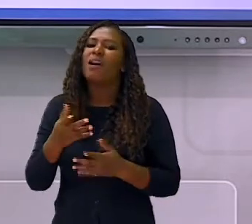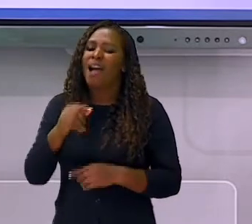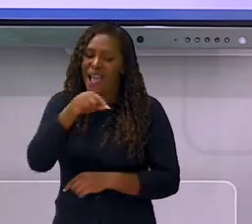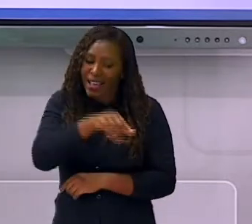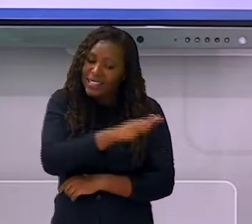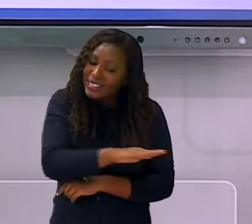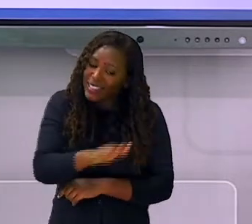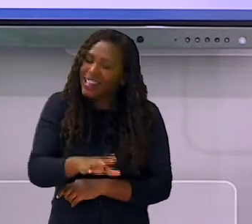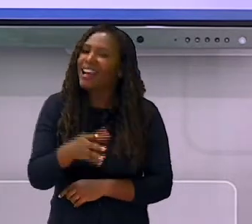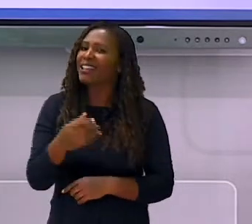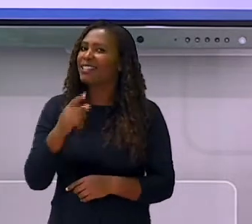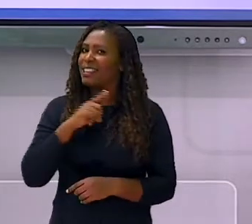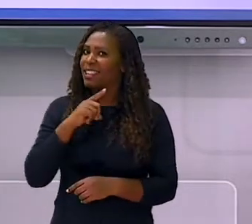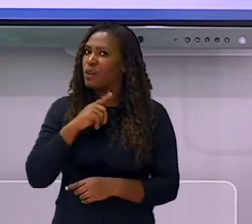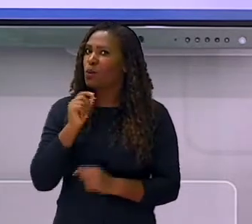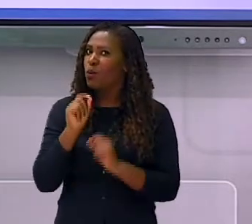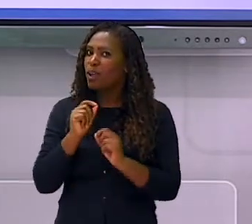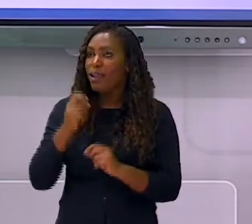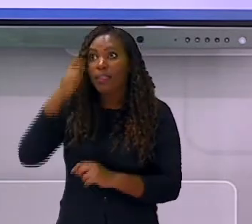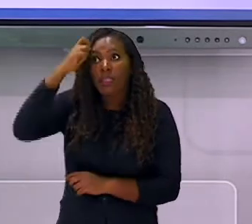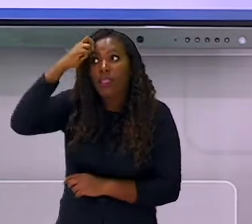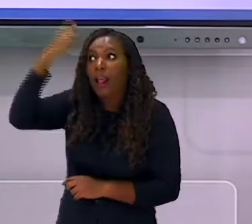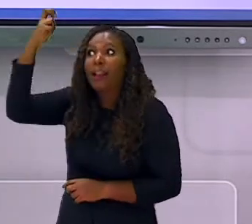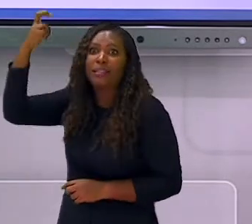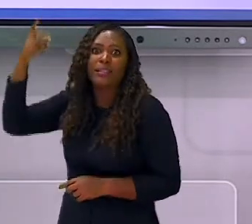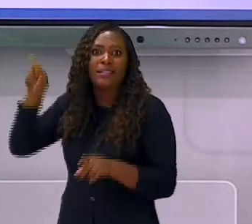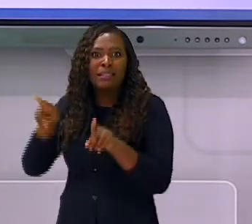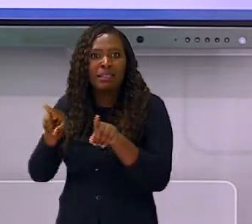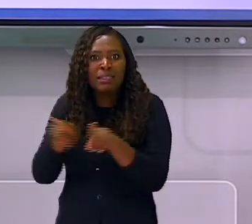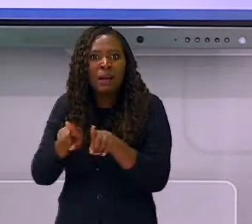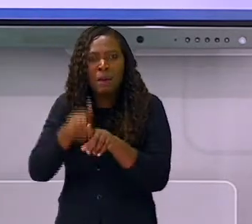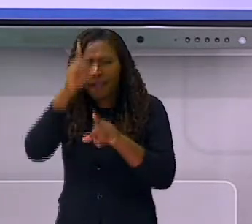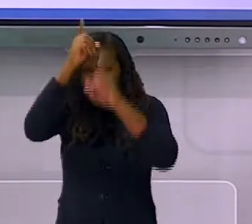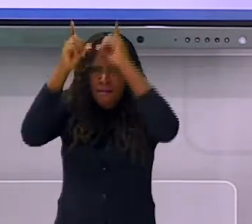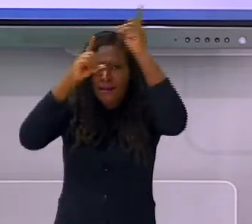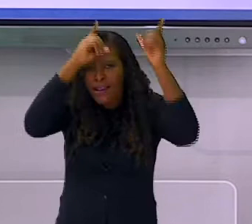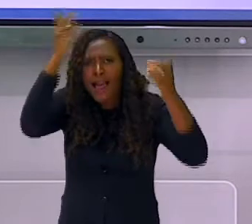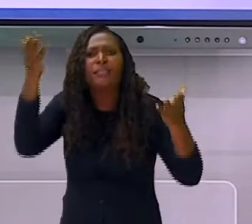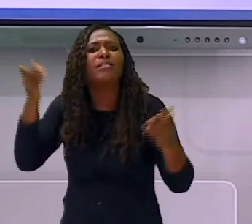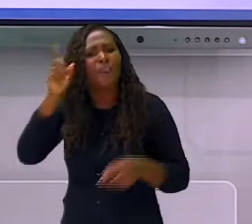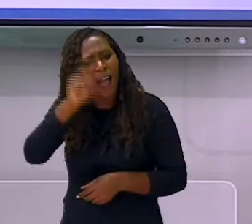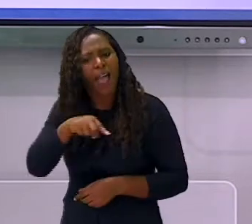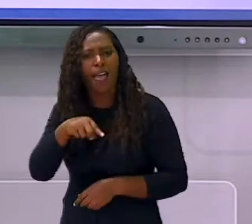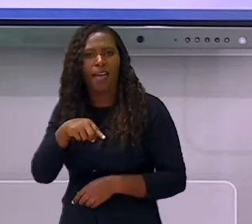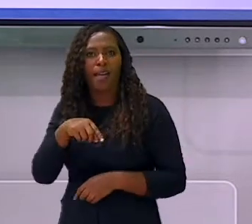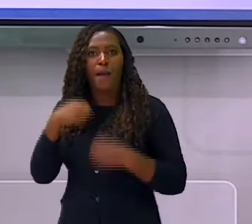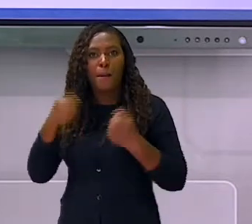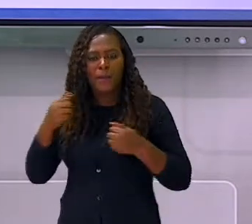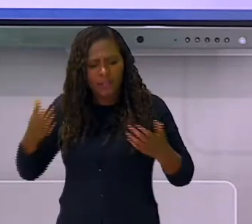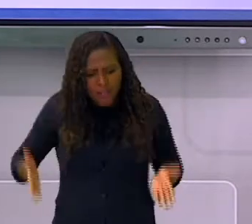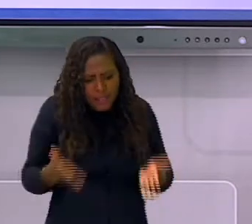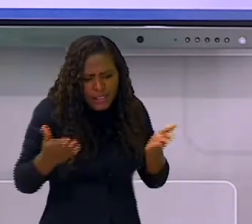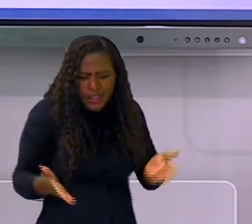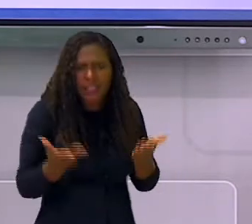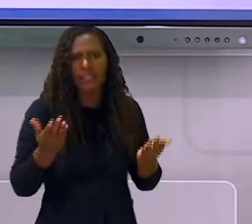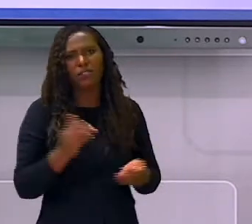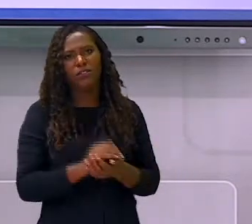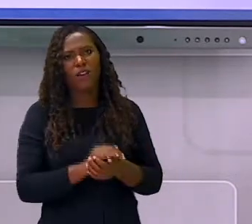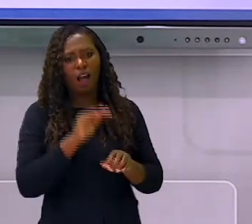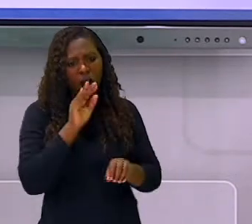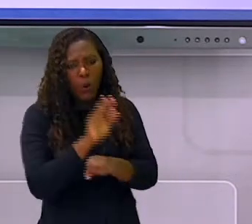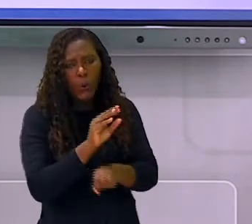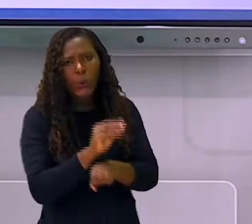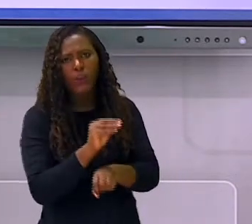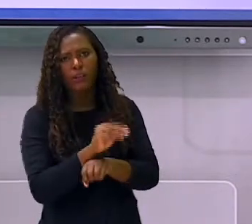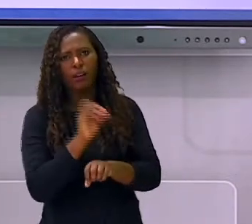bastante criativas. Podemos ter, então, dois tipos de dislexia. Vamos ver um pouquinho sobre elas, que são as adquiridas, que